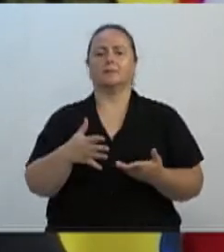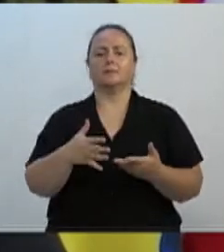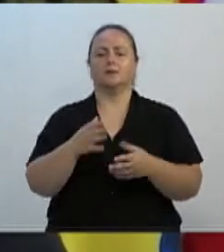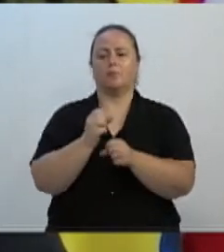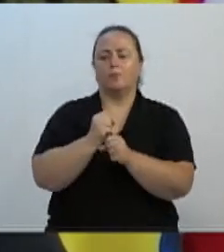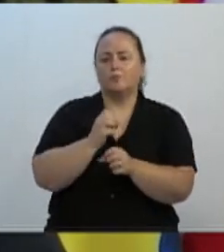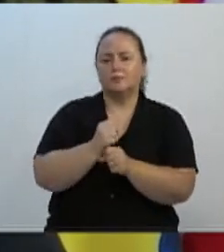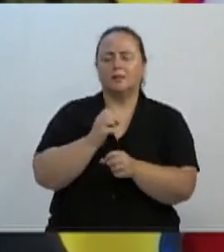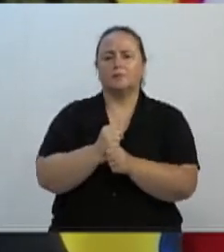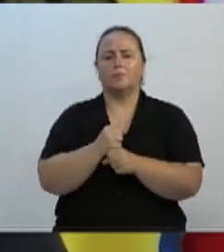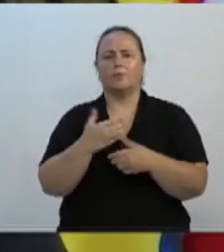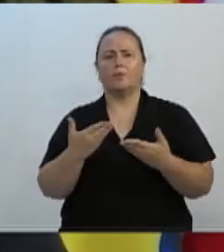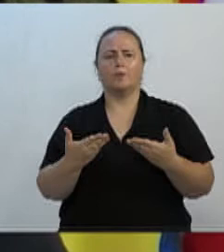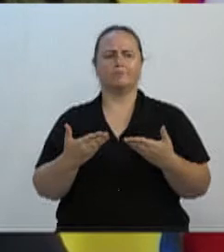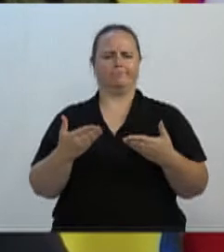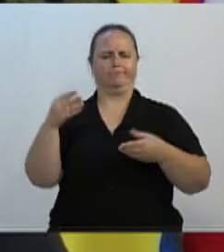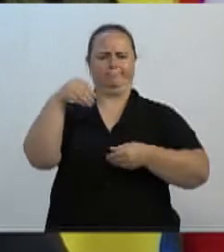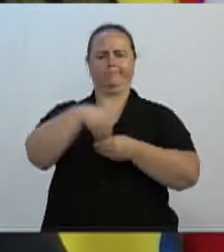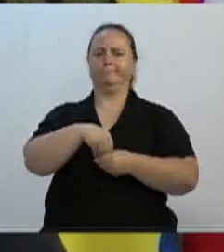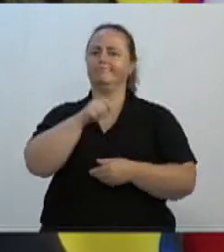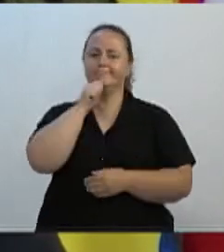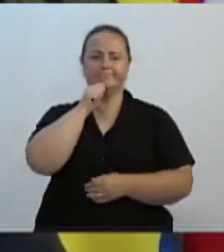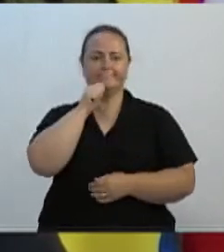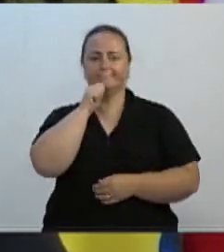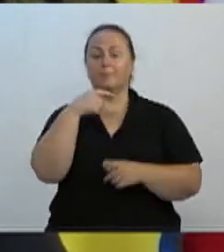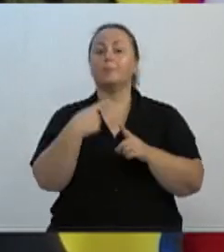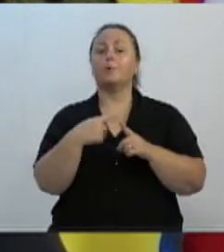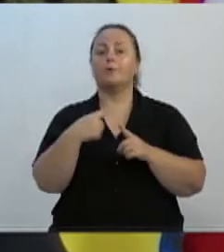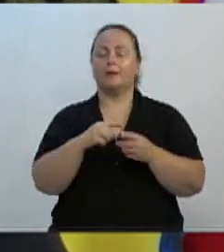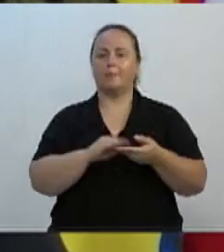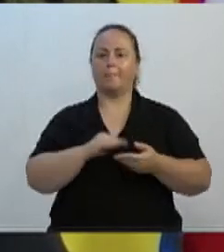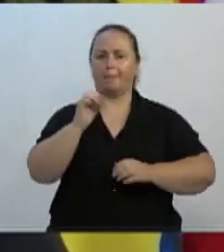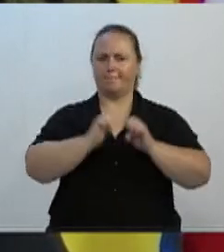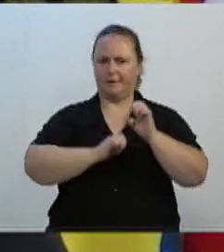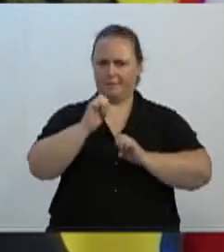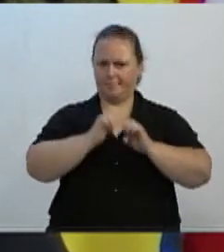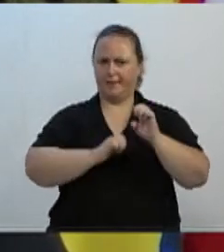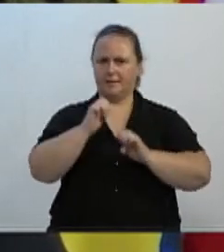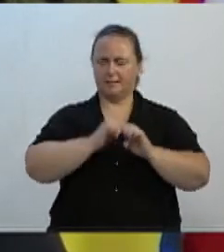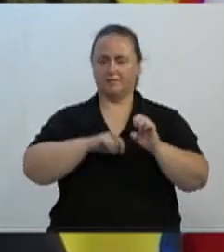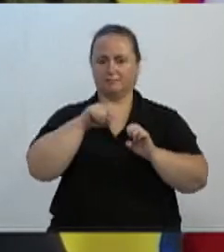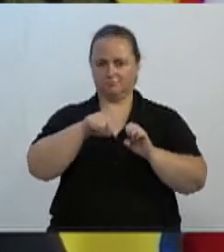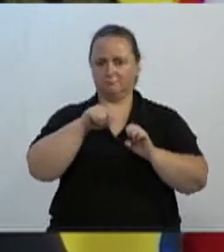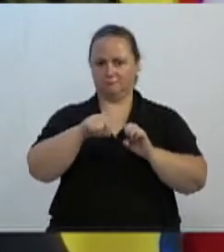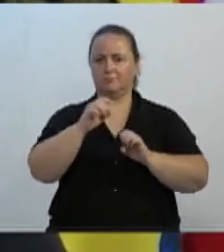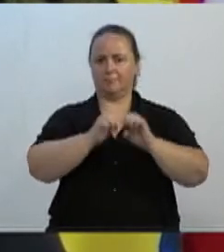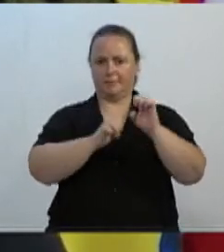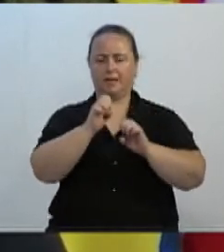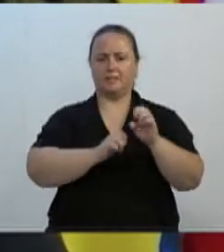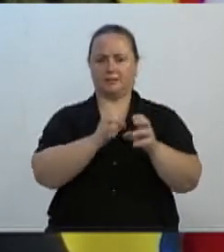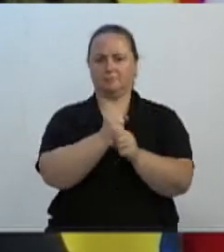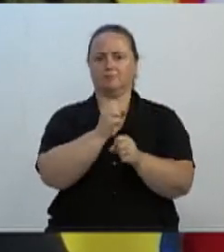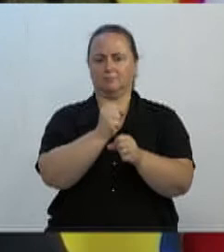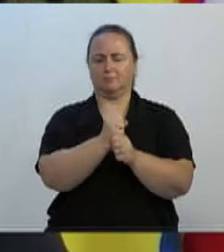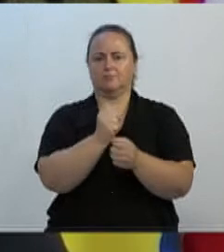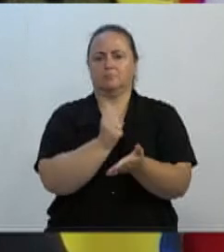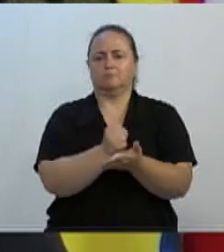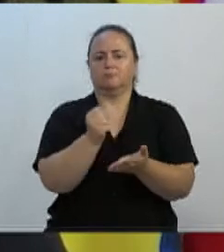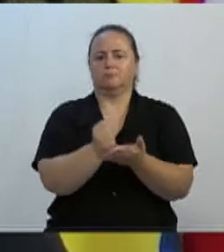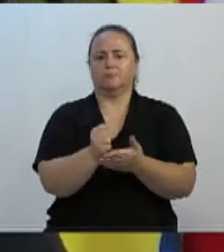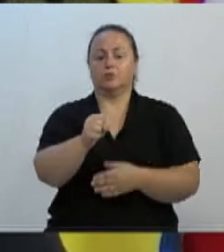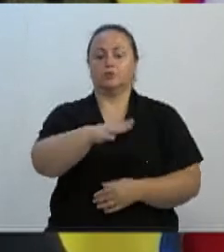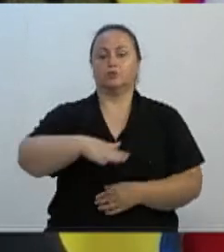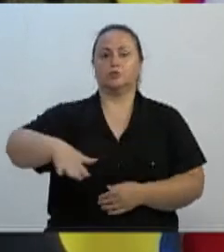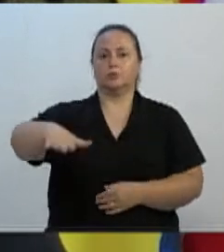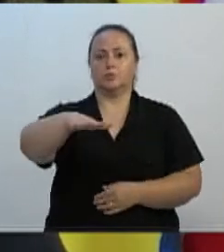não se classifica? Porque o objeto da empresa, se ela, no contrato social, está exclusivamente